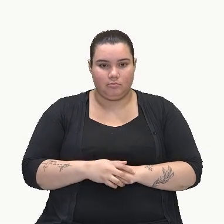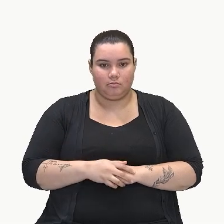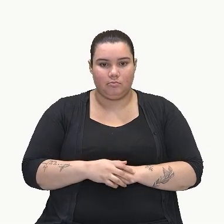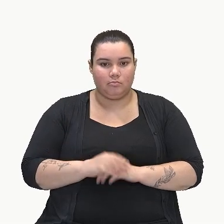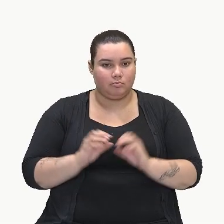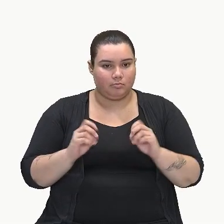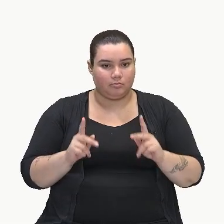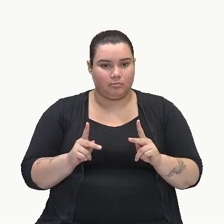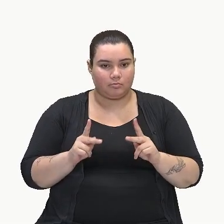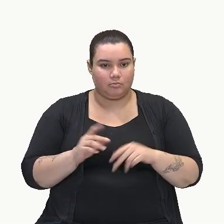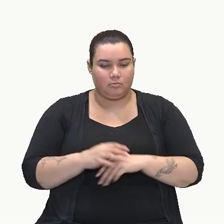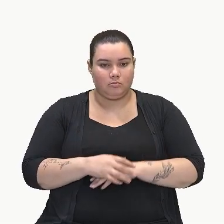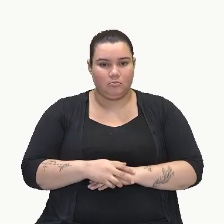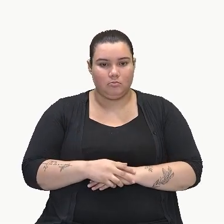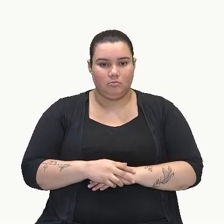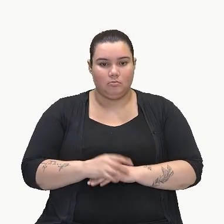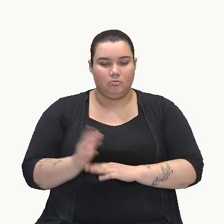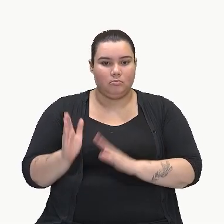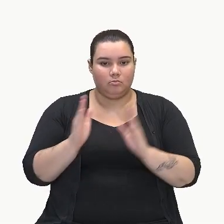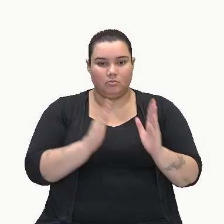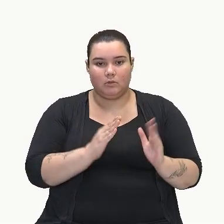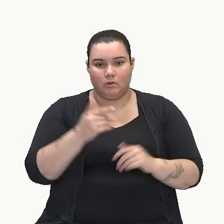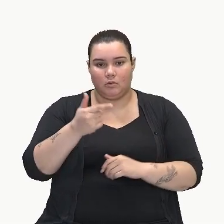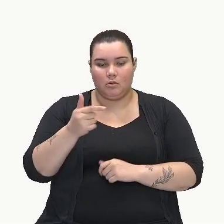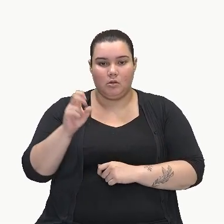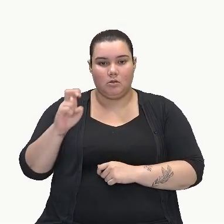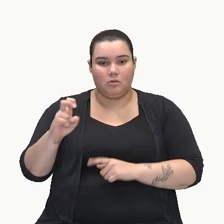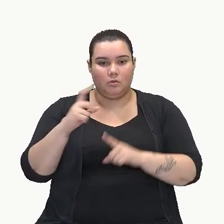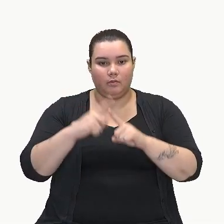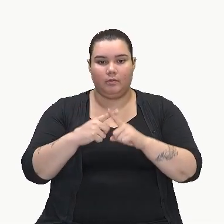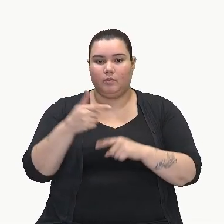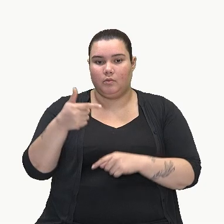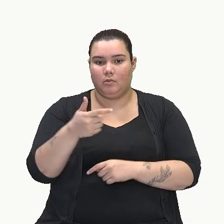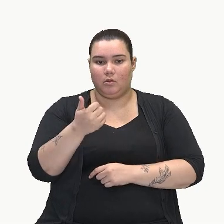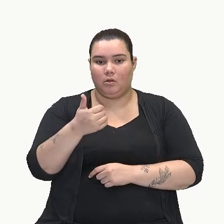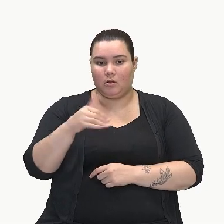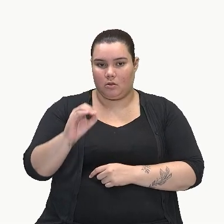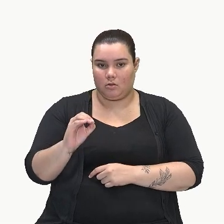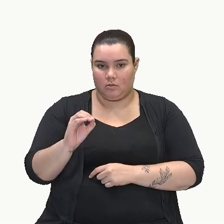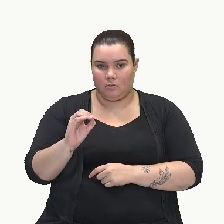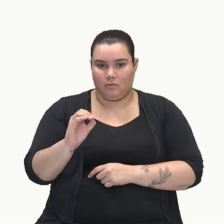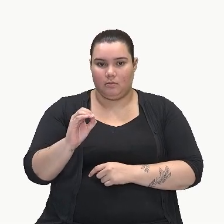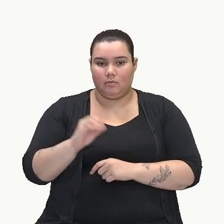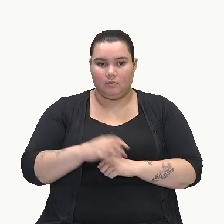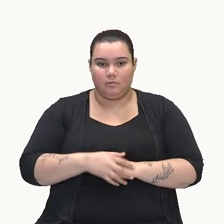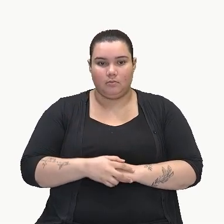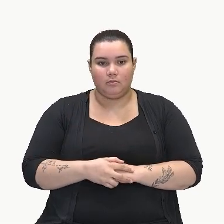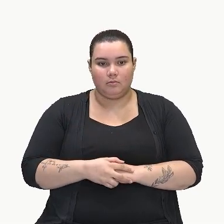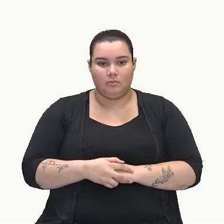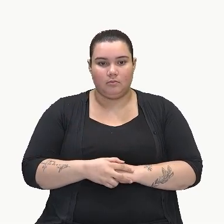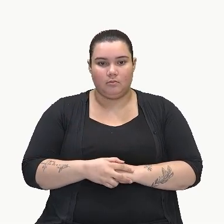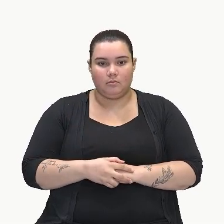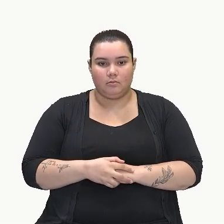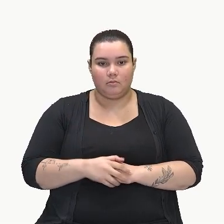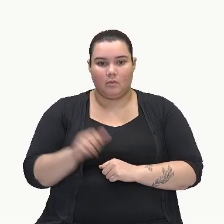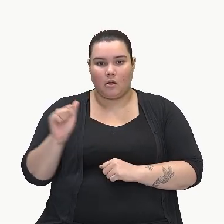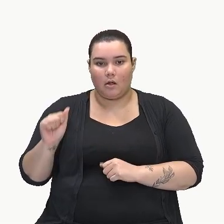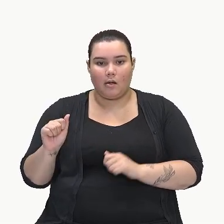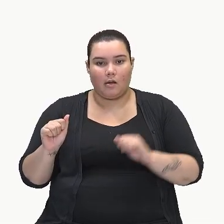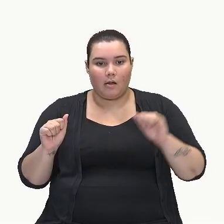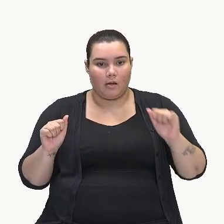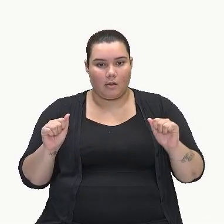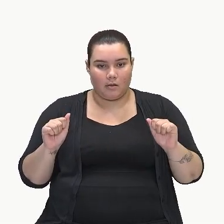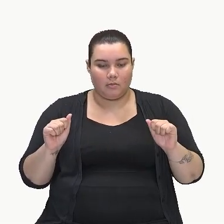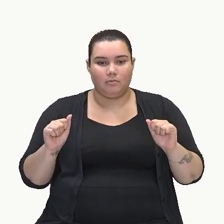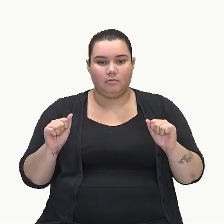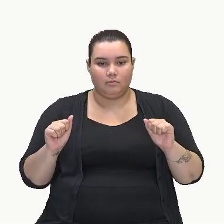o M. Indo aqui pro outro lado, 5 vezes 2, 10. Aqui tem A e aqui tem